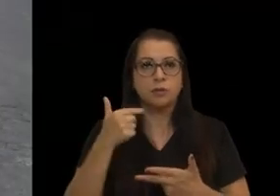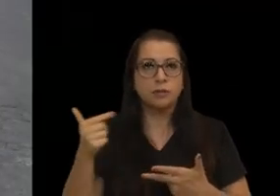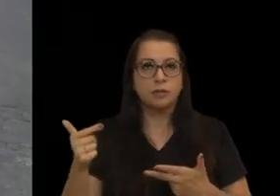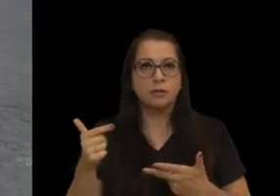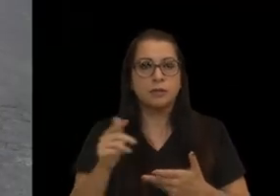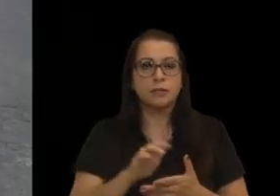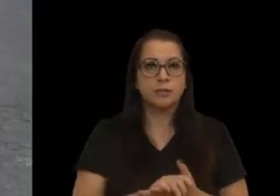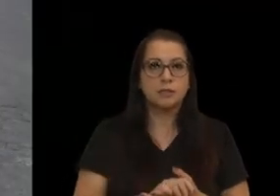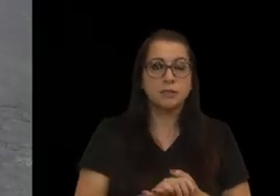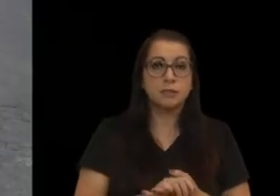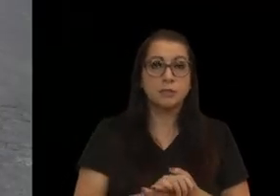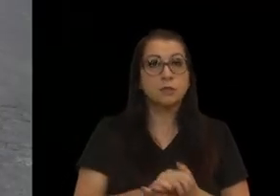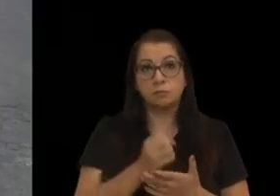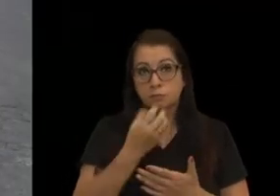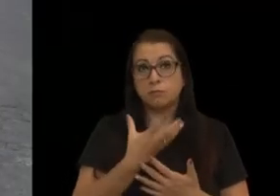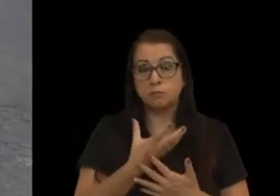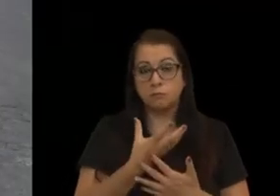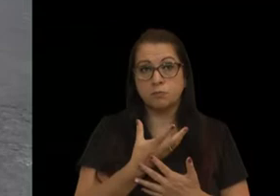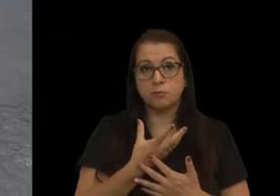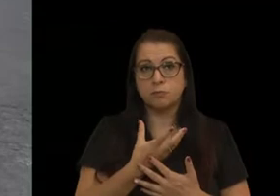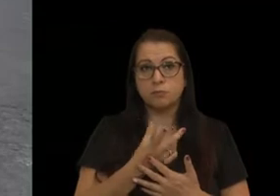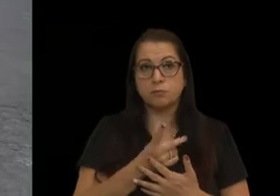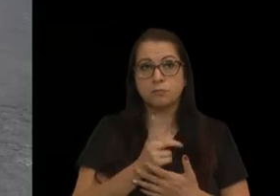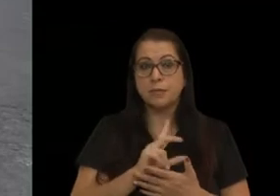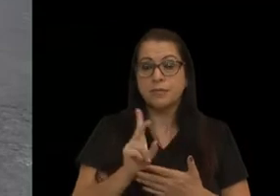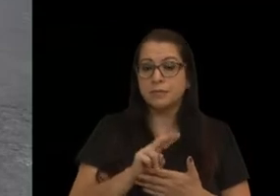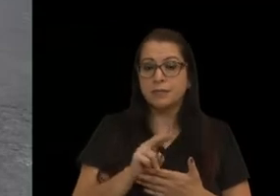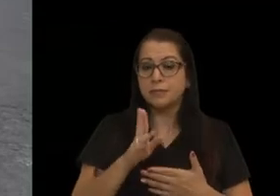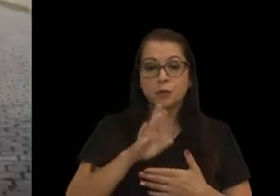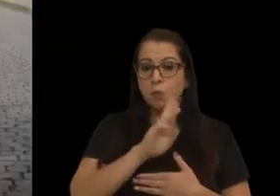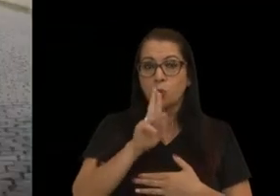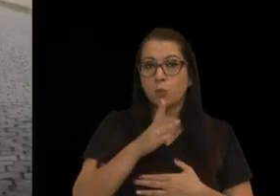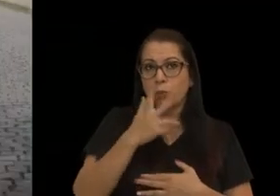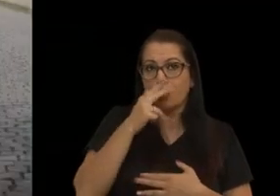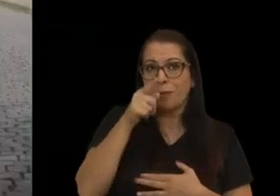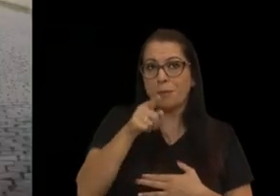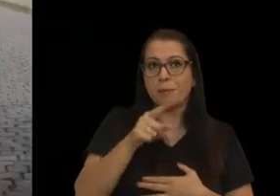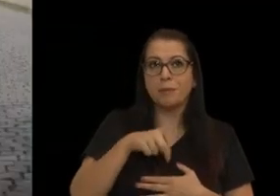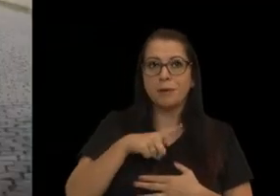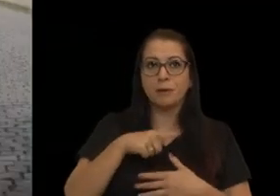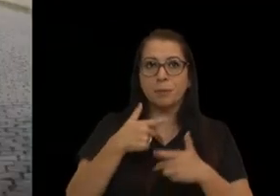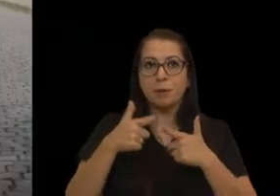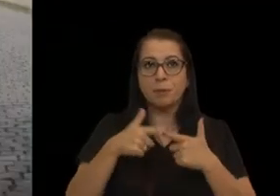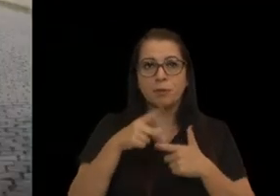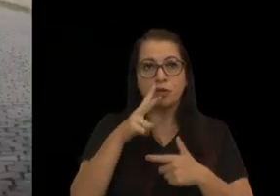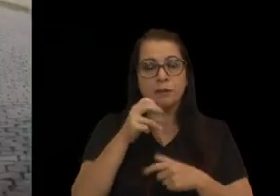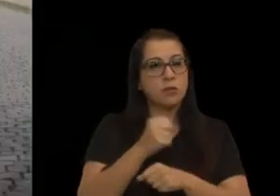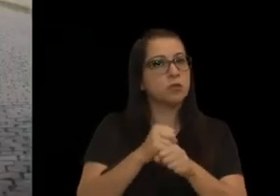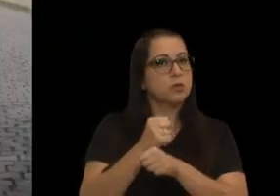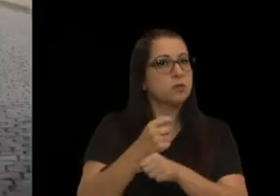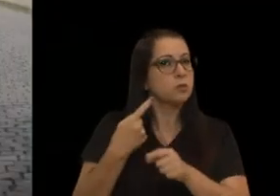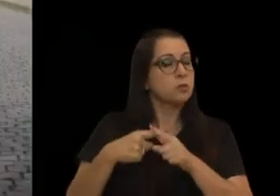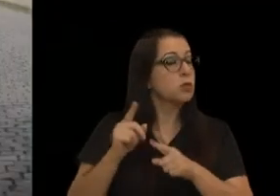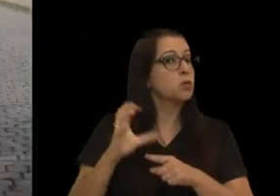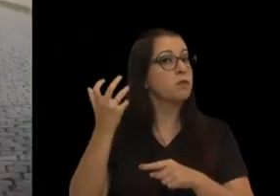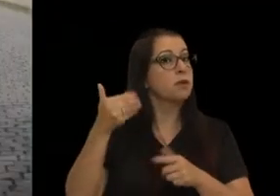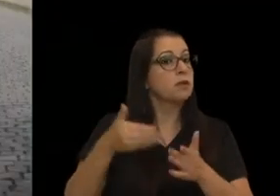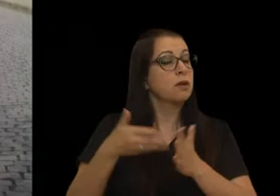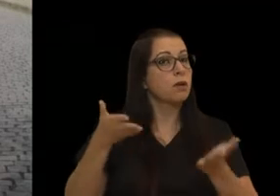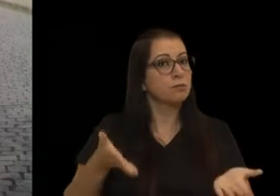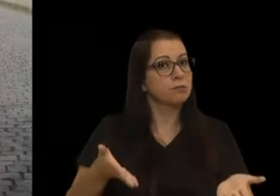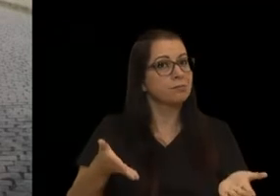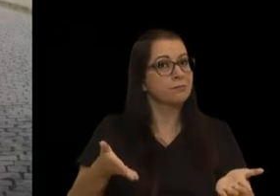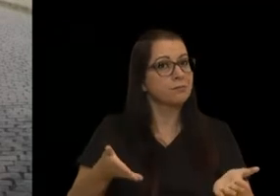está bom. Mas eu, o chapéu não serve para mim quando se diz, esse problema vem de 20 anos, por que não resolveram até agora?